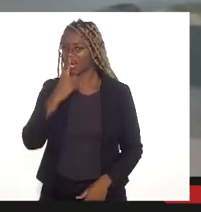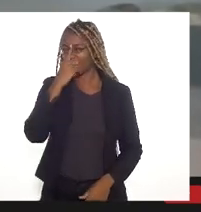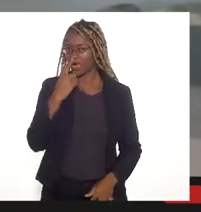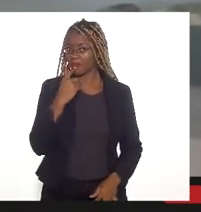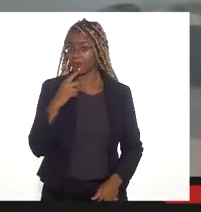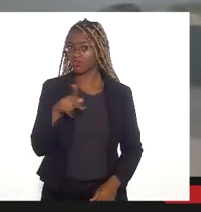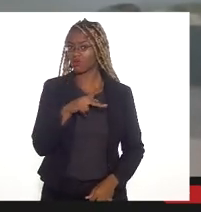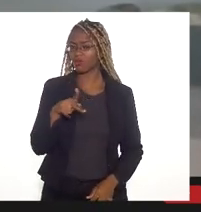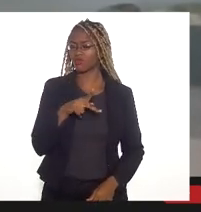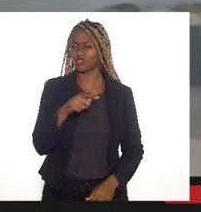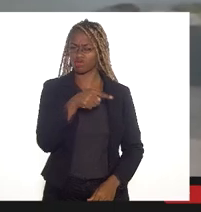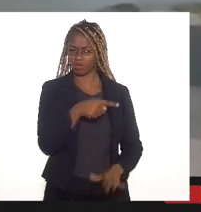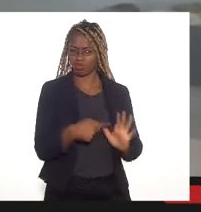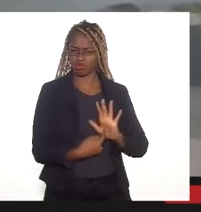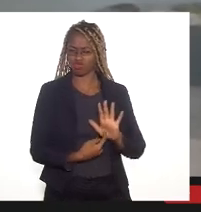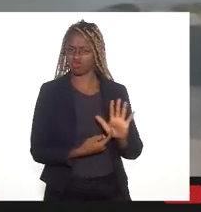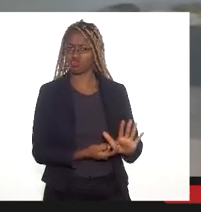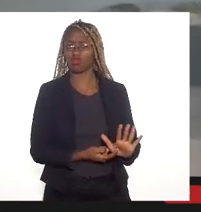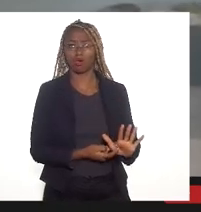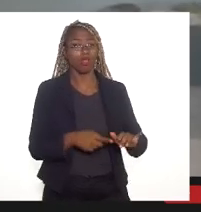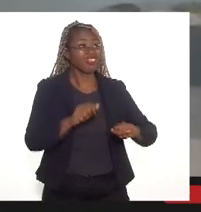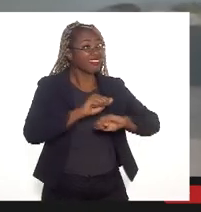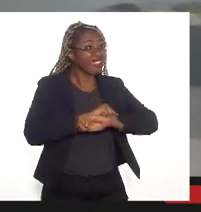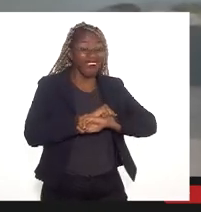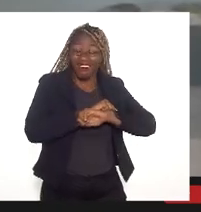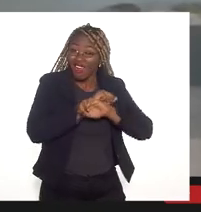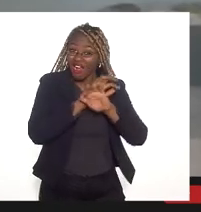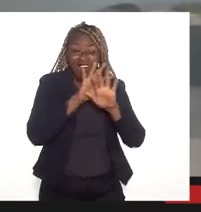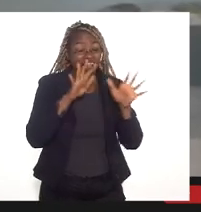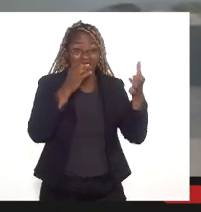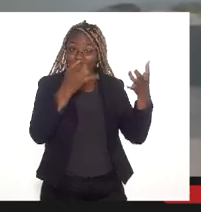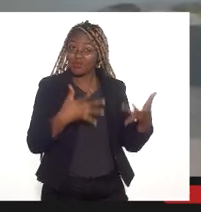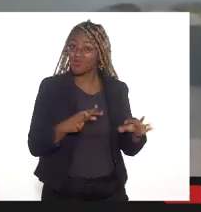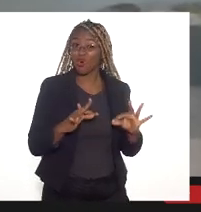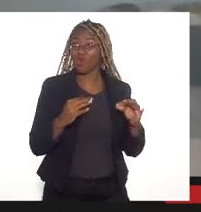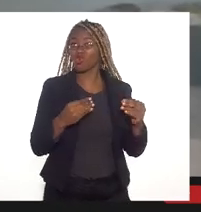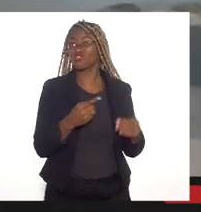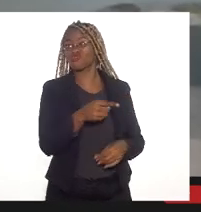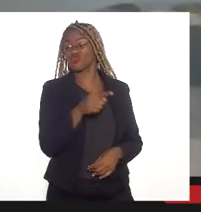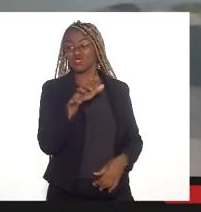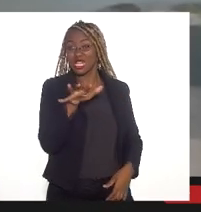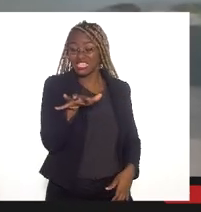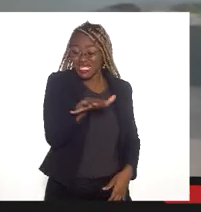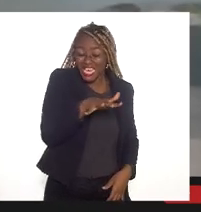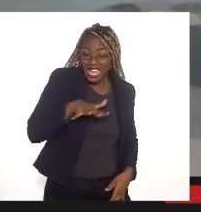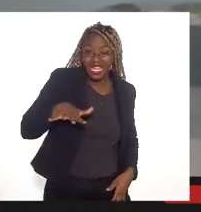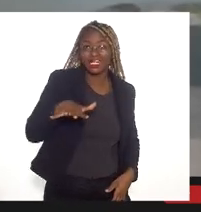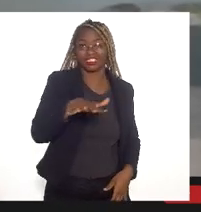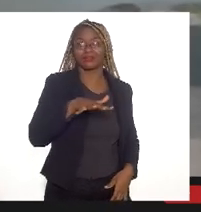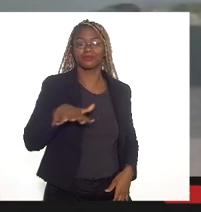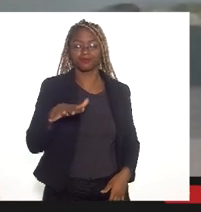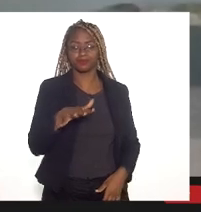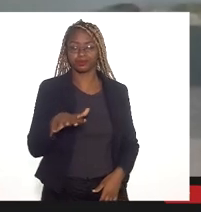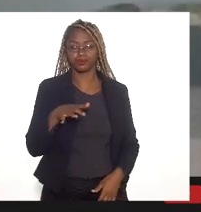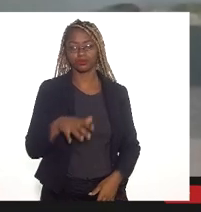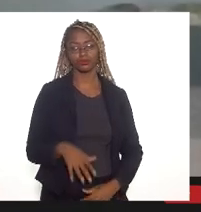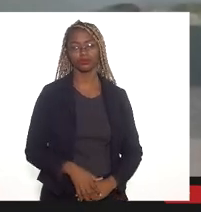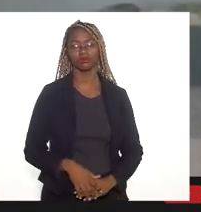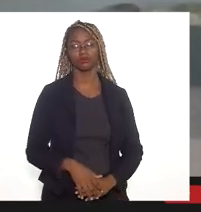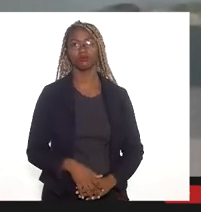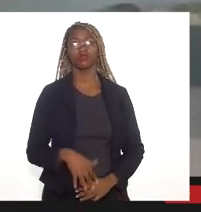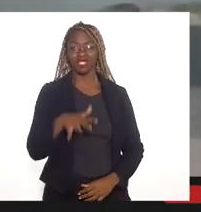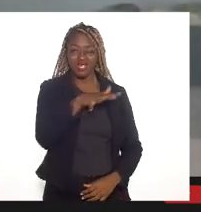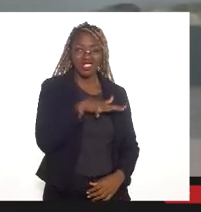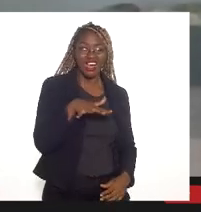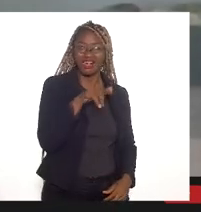mostrou, foram bastante esclarecedoras. Essa região onde fica o Campo do Bomba é